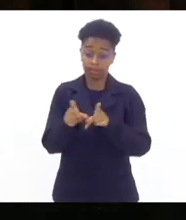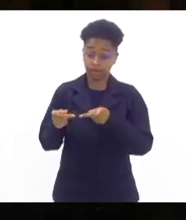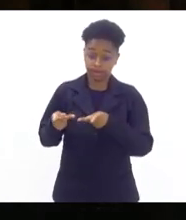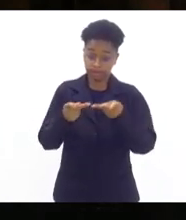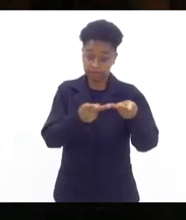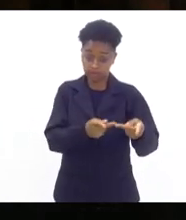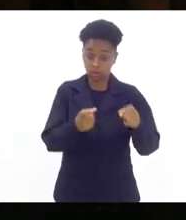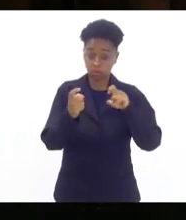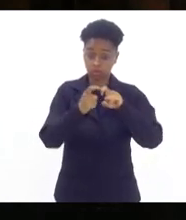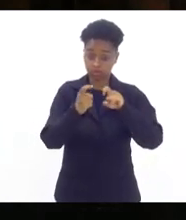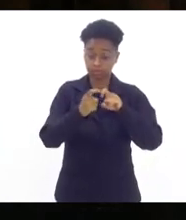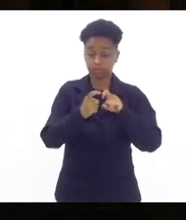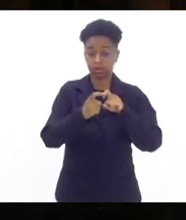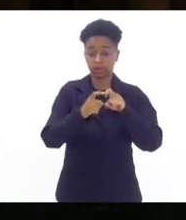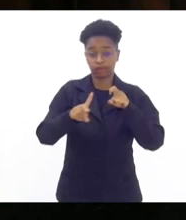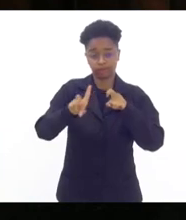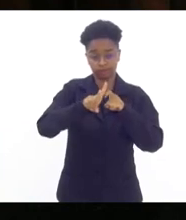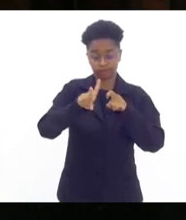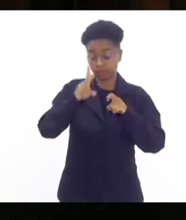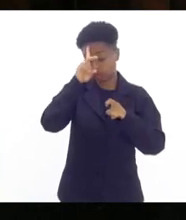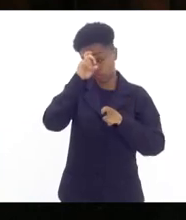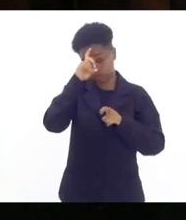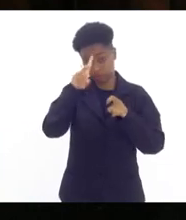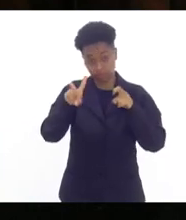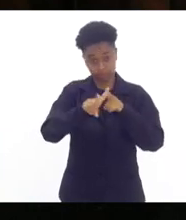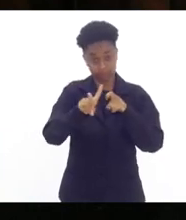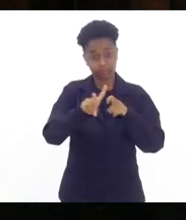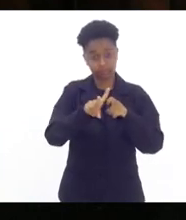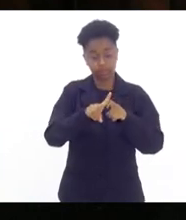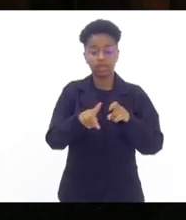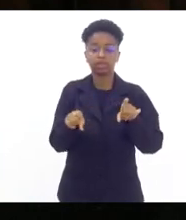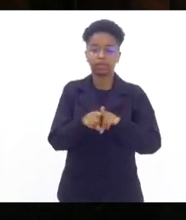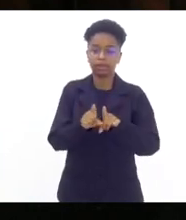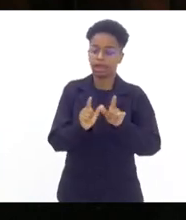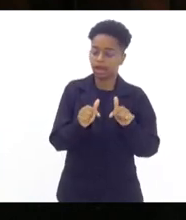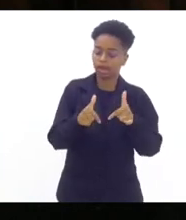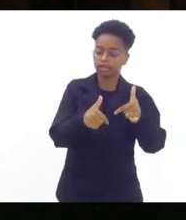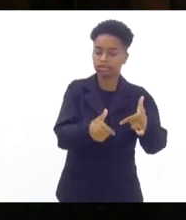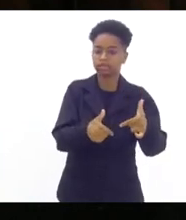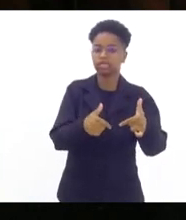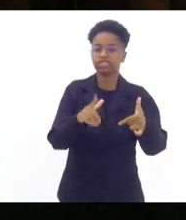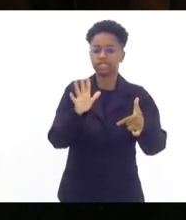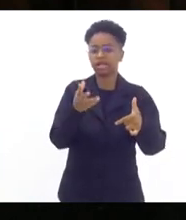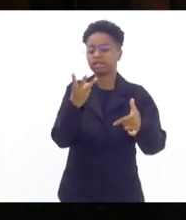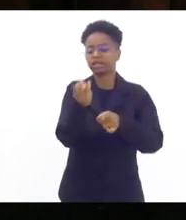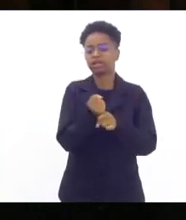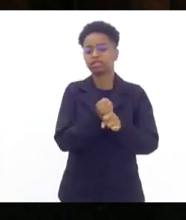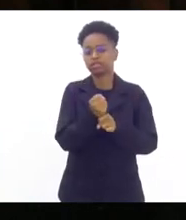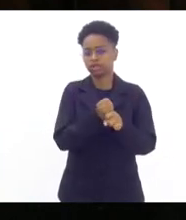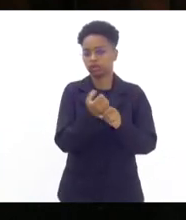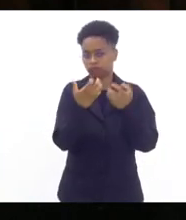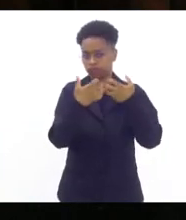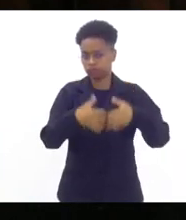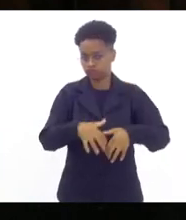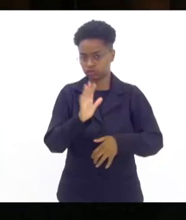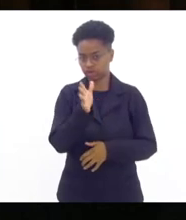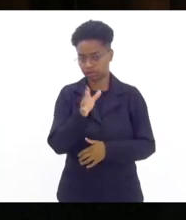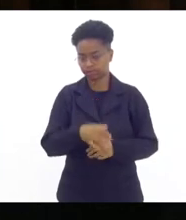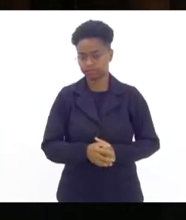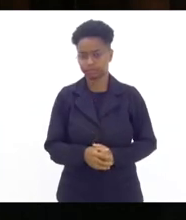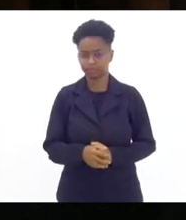veterinário mais uma iniciativa do prefeito Diogo Balieiro o hospital completando três anos agora de funcionamento já